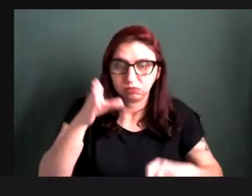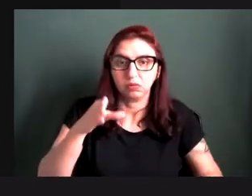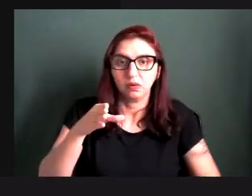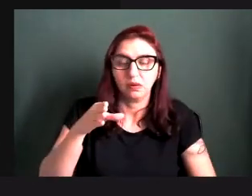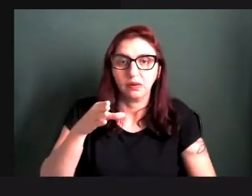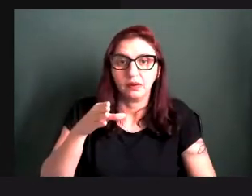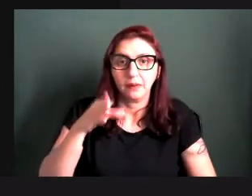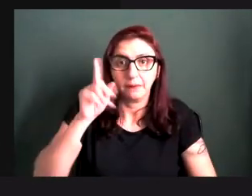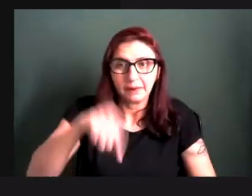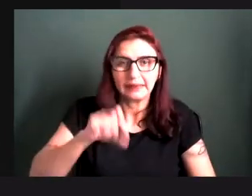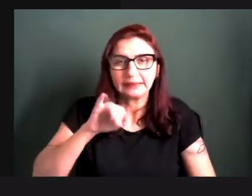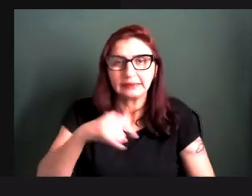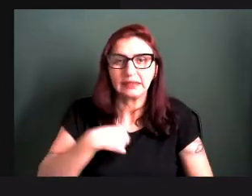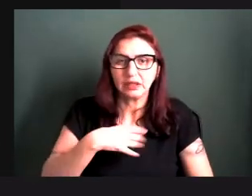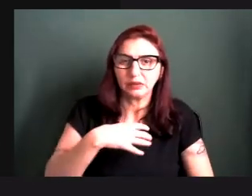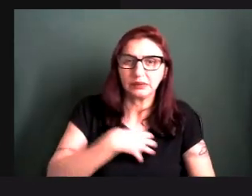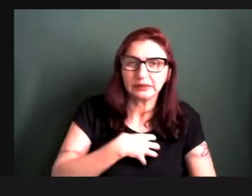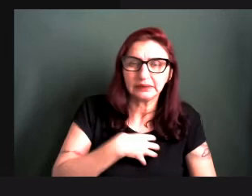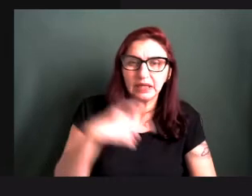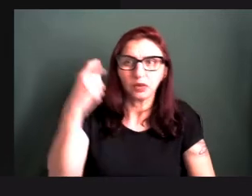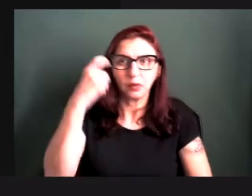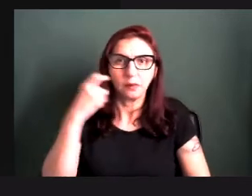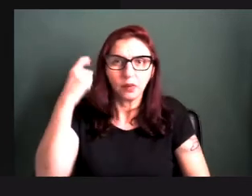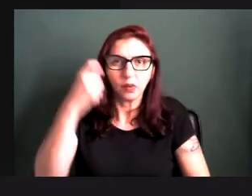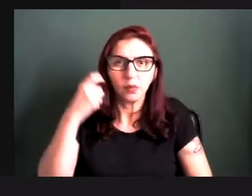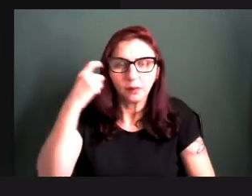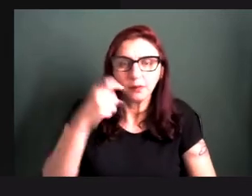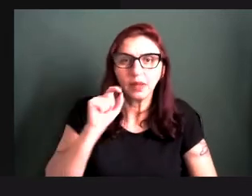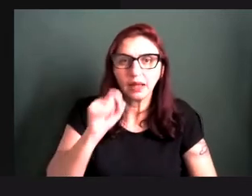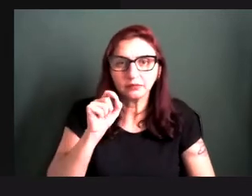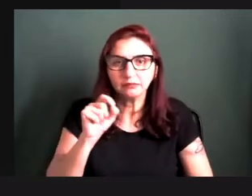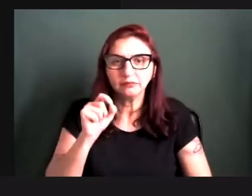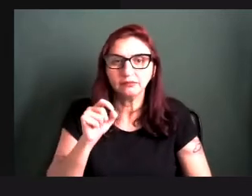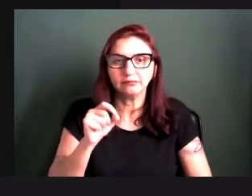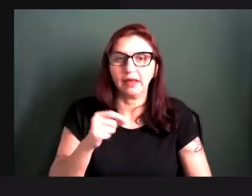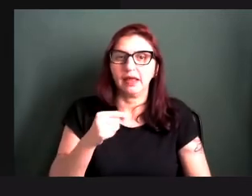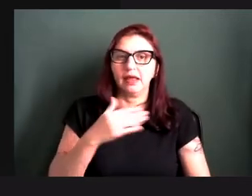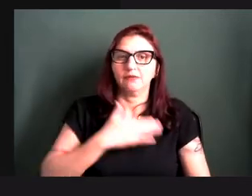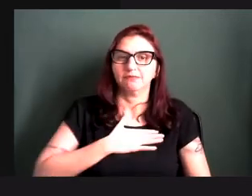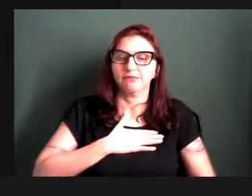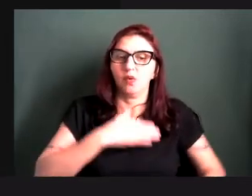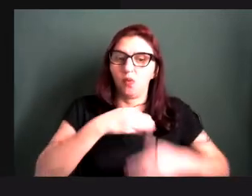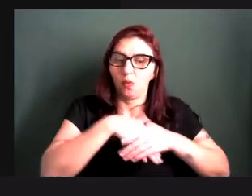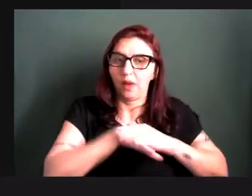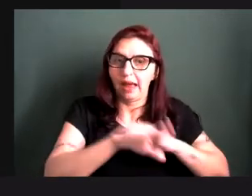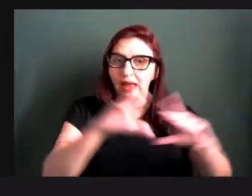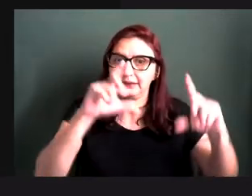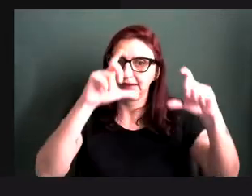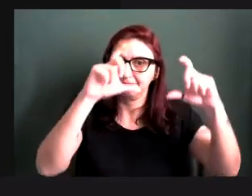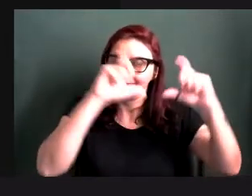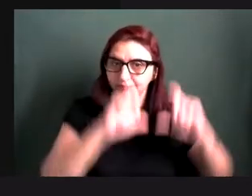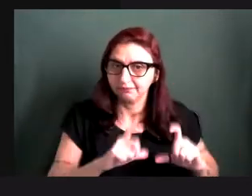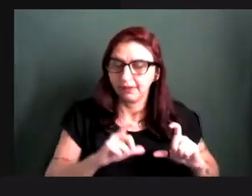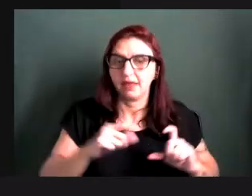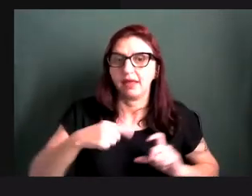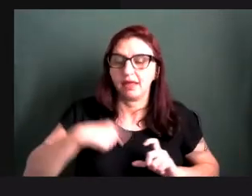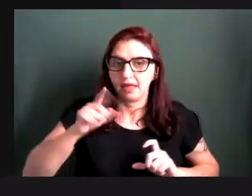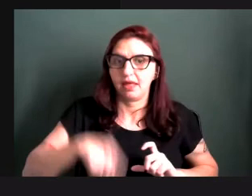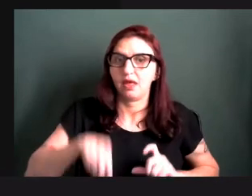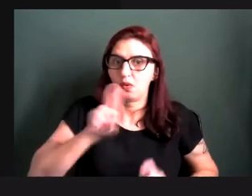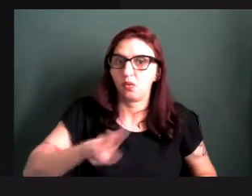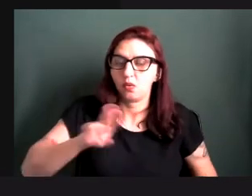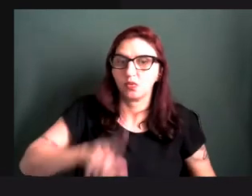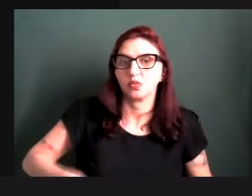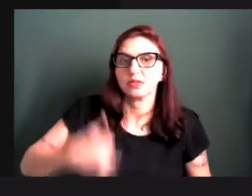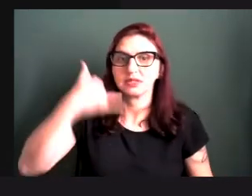eu me sinto um pouco preocupada com o que está acontecendo no entorno, aí eu guardo com todo carinho minha câmera e prossigo com